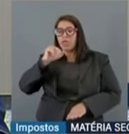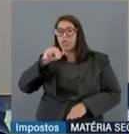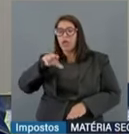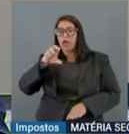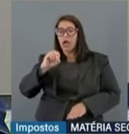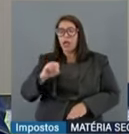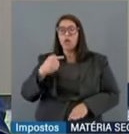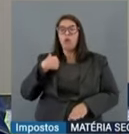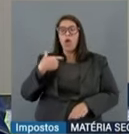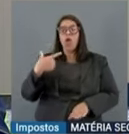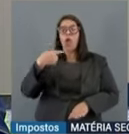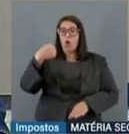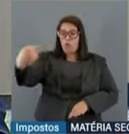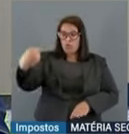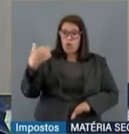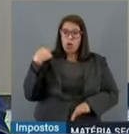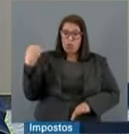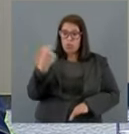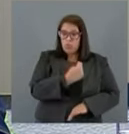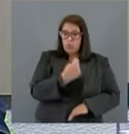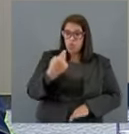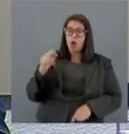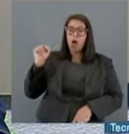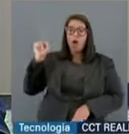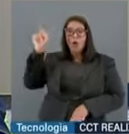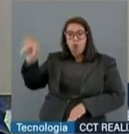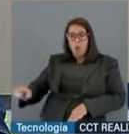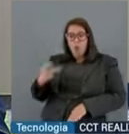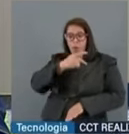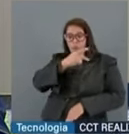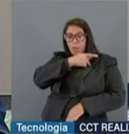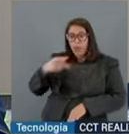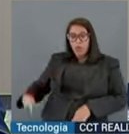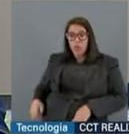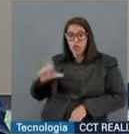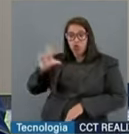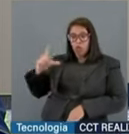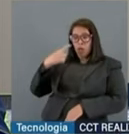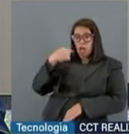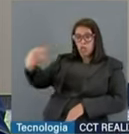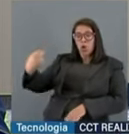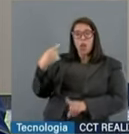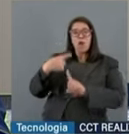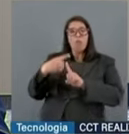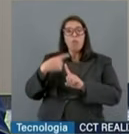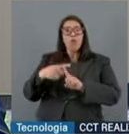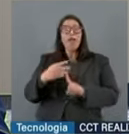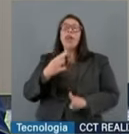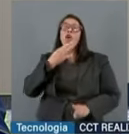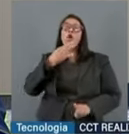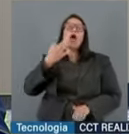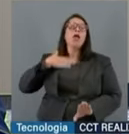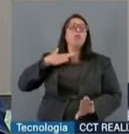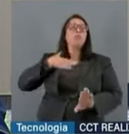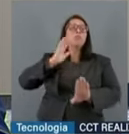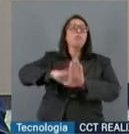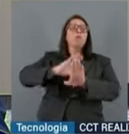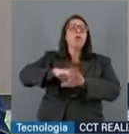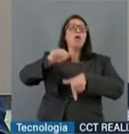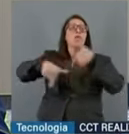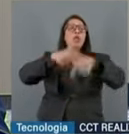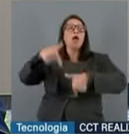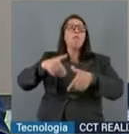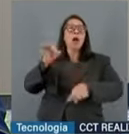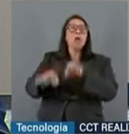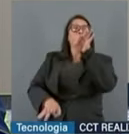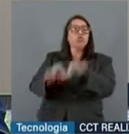hoje indicado pelo presidente Lula pelo fato de ele ter conhecido o meu trabalho jurídico, ter conhecido a